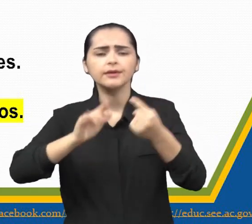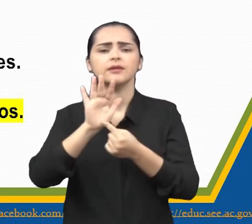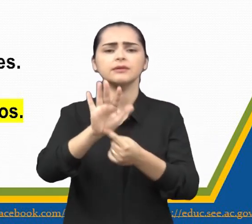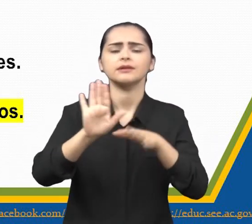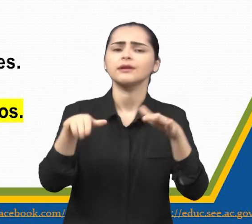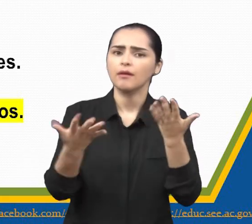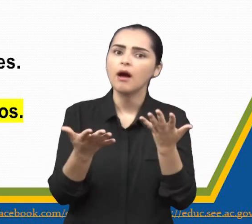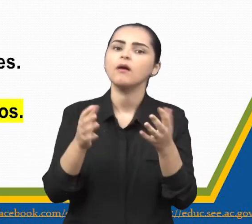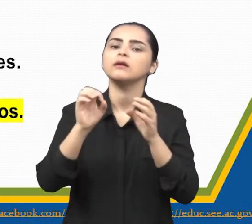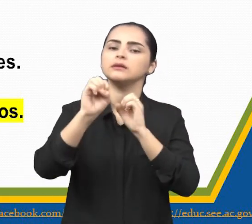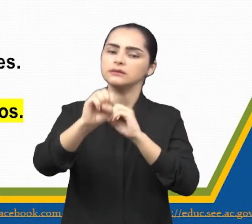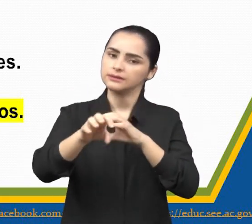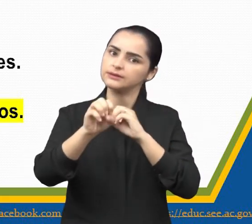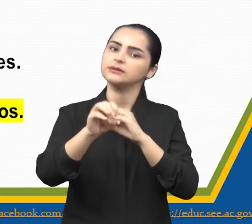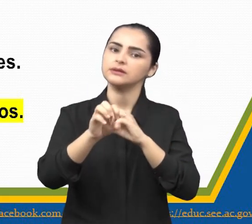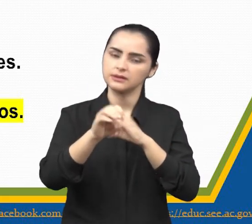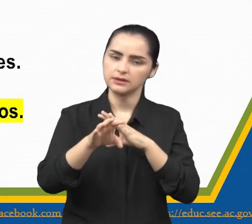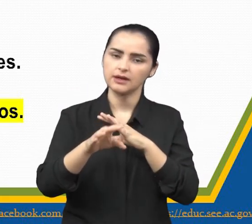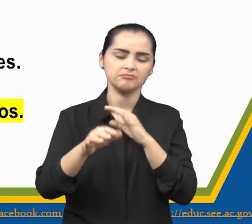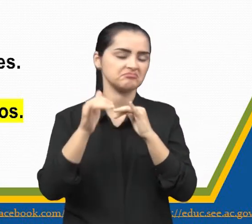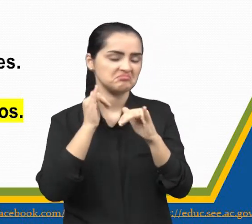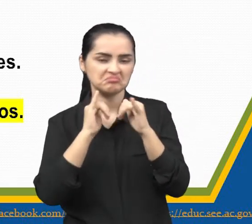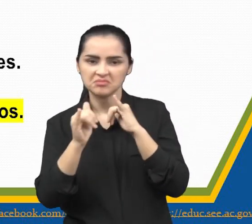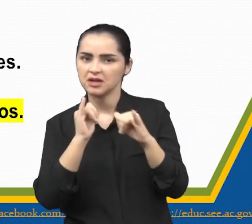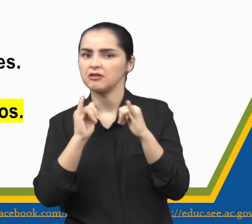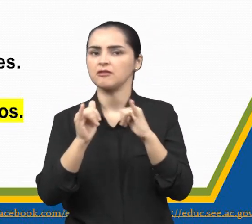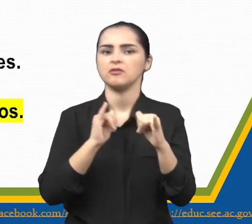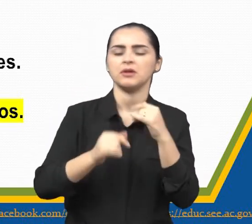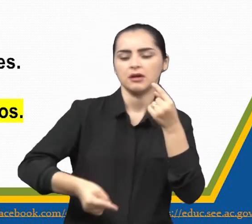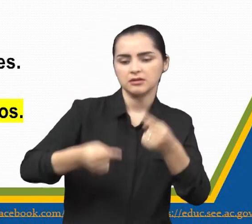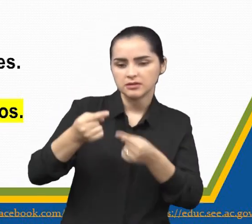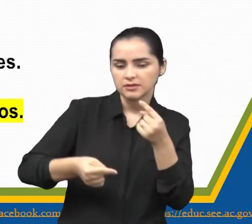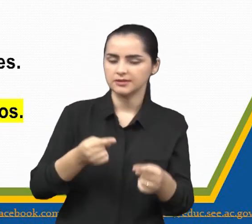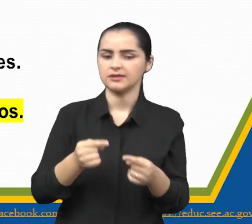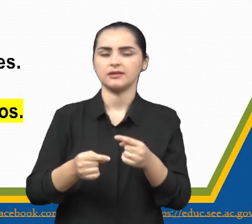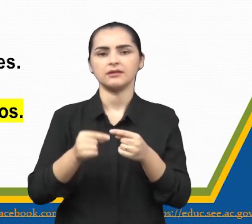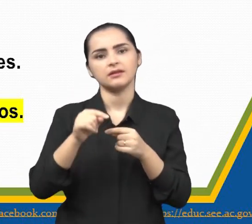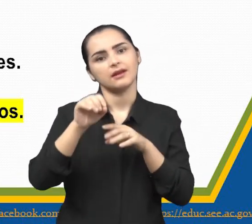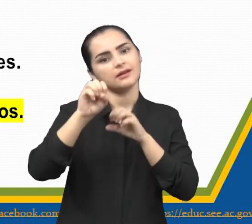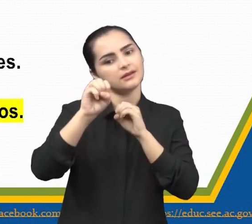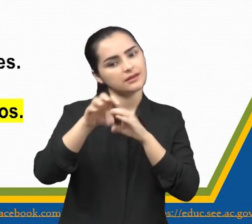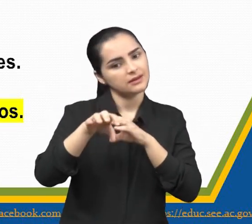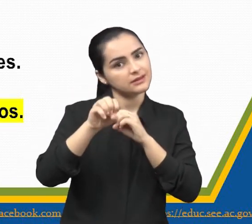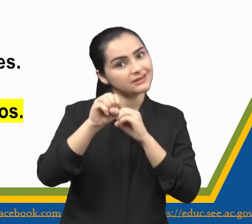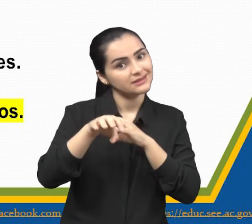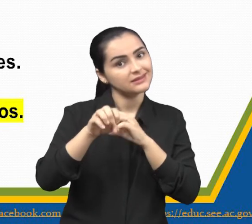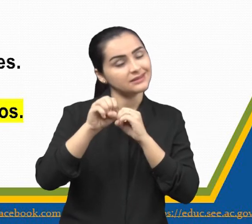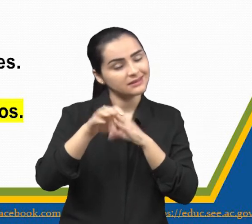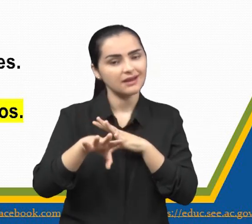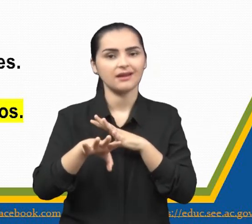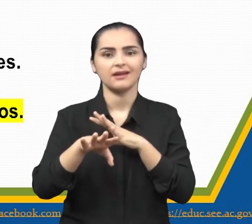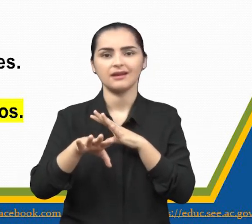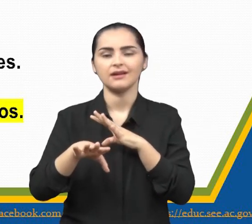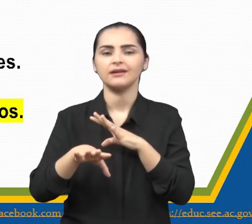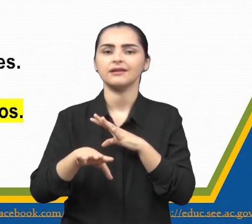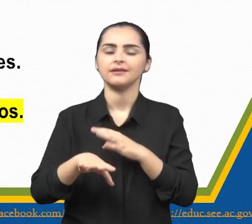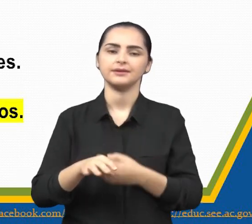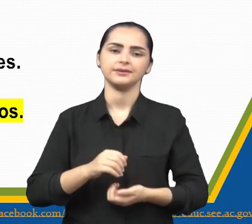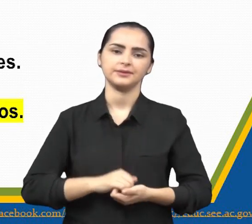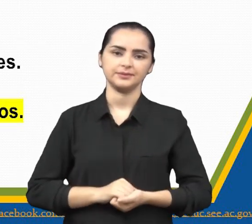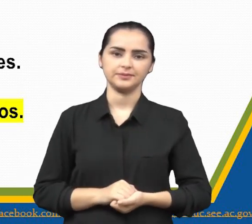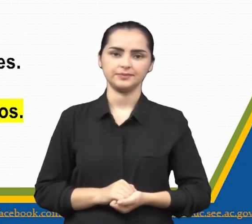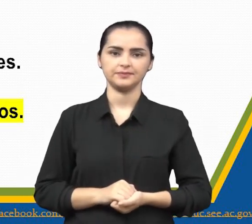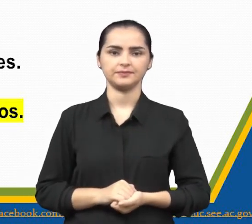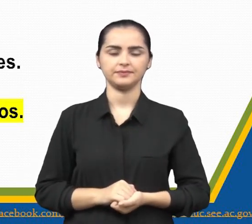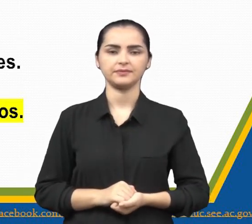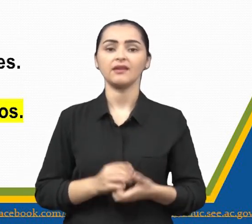ensinar. Ela não tá nos informando, ela não tá debatendo alguma coisa, nem apresentando. Isso a história em si ela faz, tá?